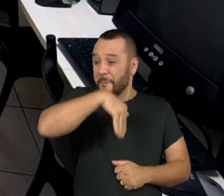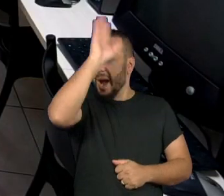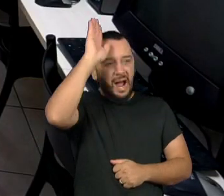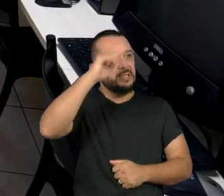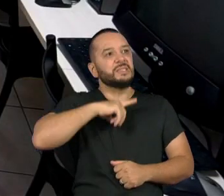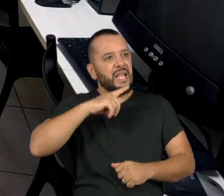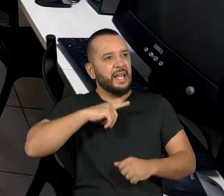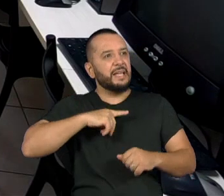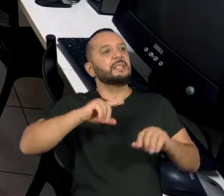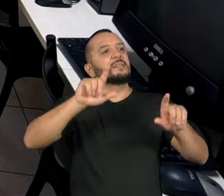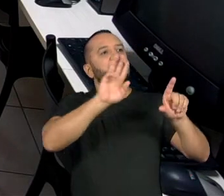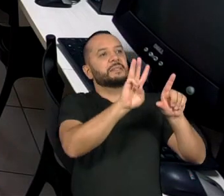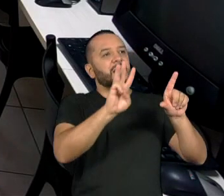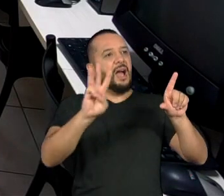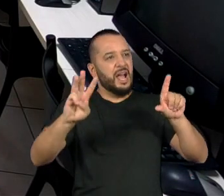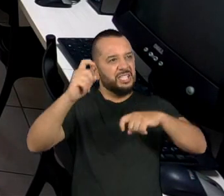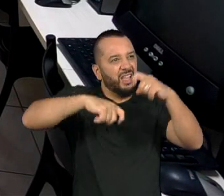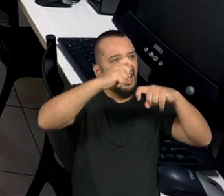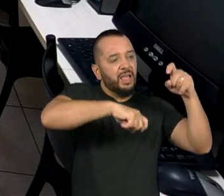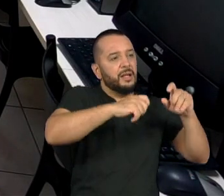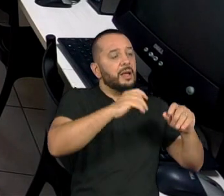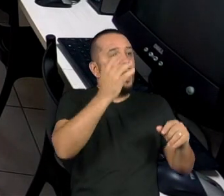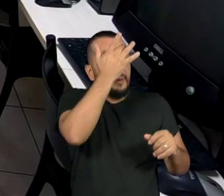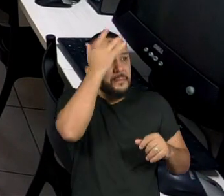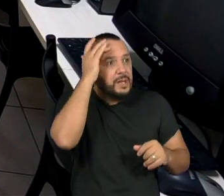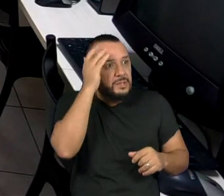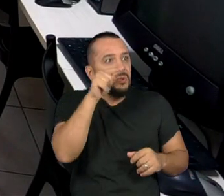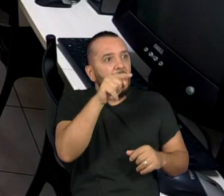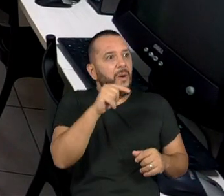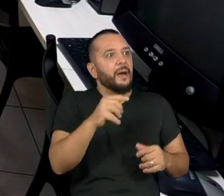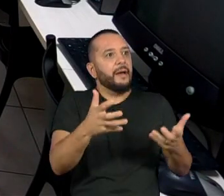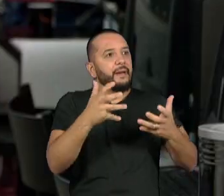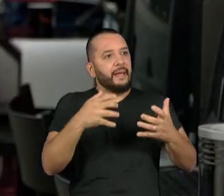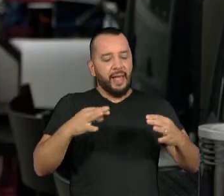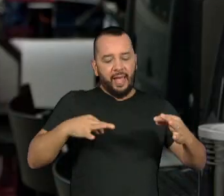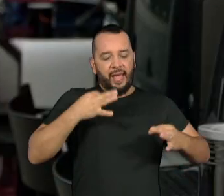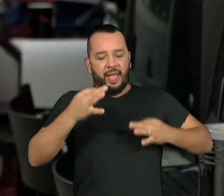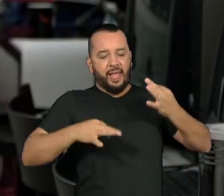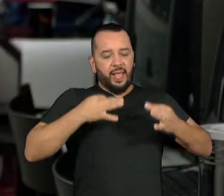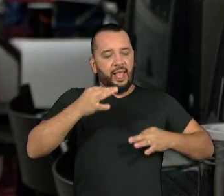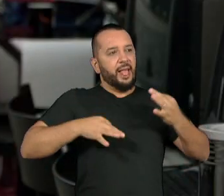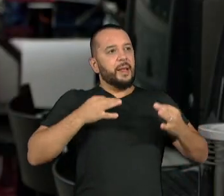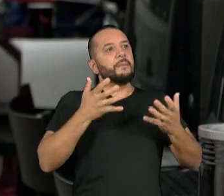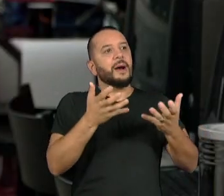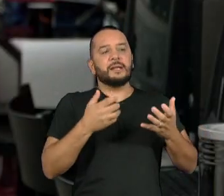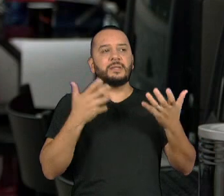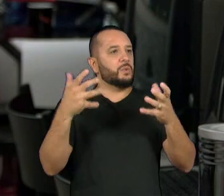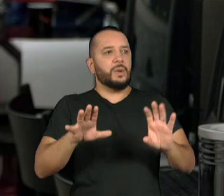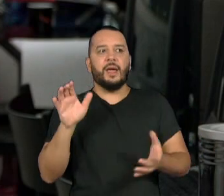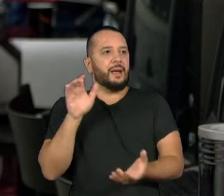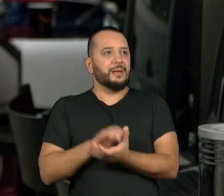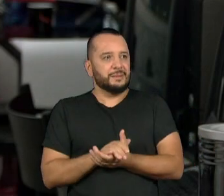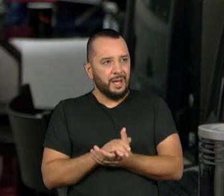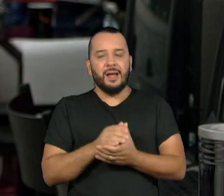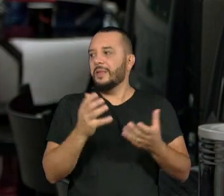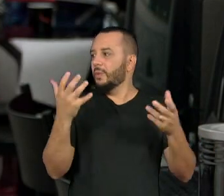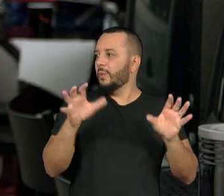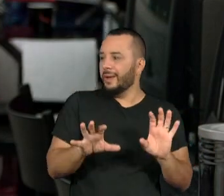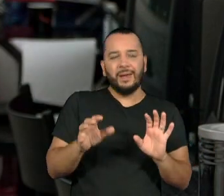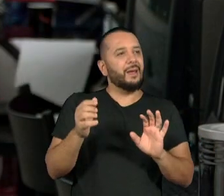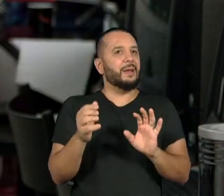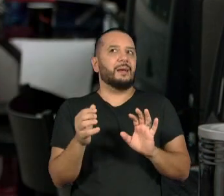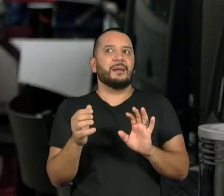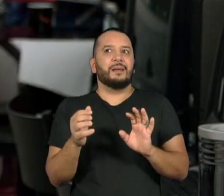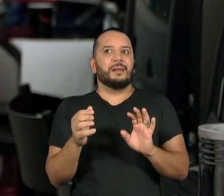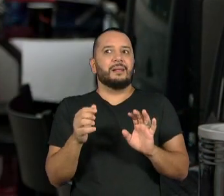daquela pessoa, mas a gente não serve para estudar com a filha dela, a gente não serve para trabalhar na mesma empresa que essa